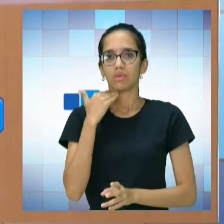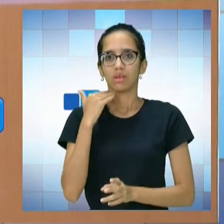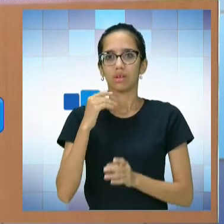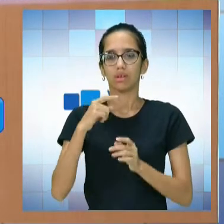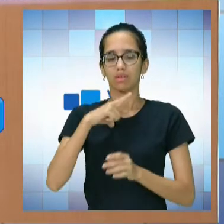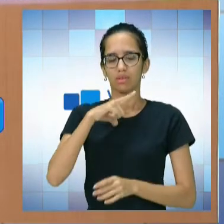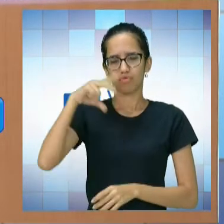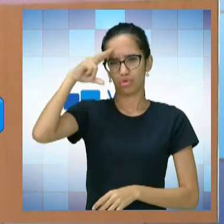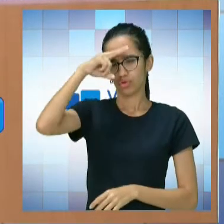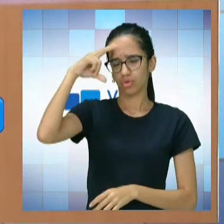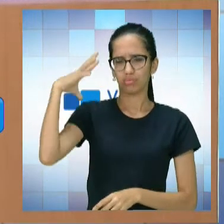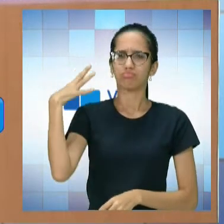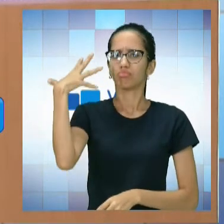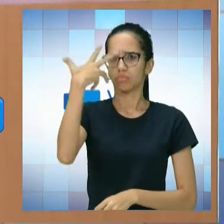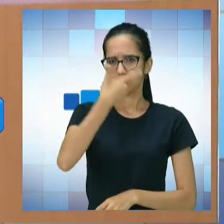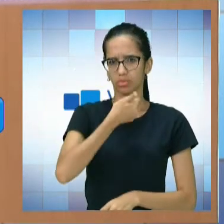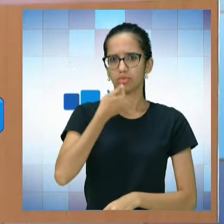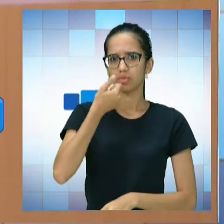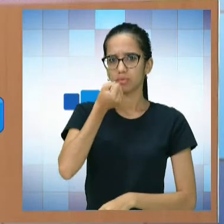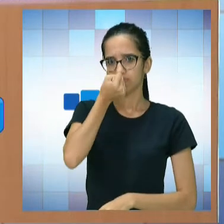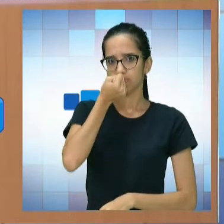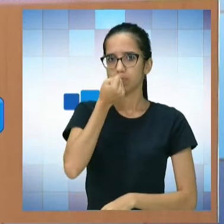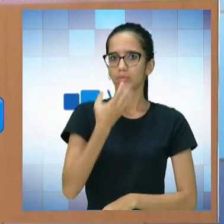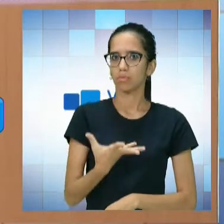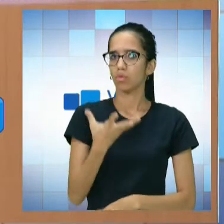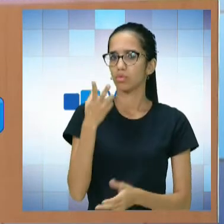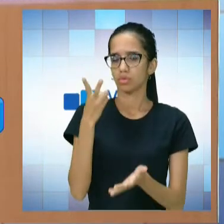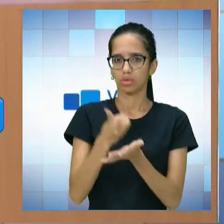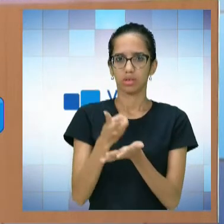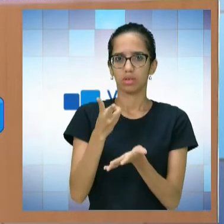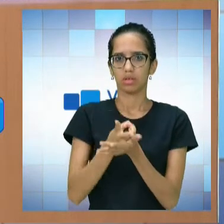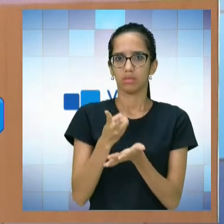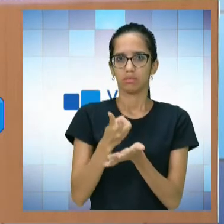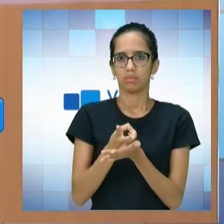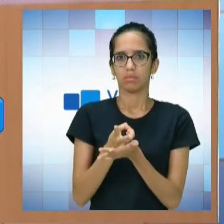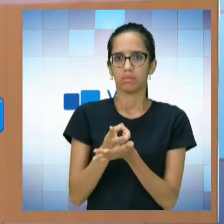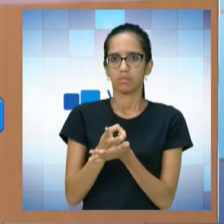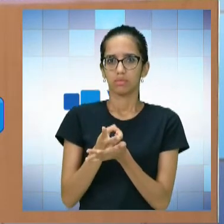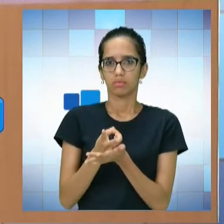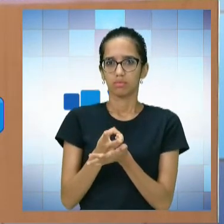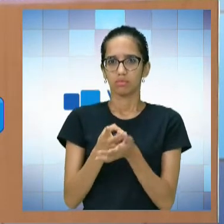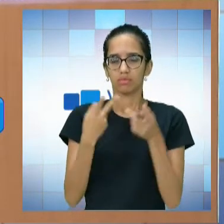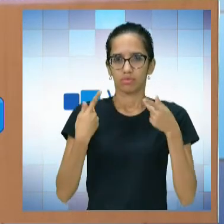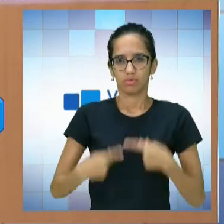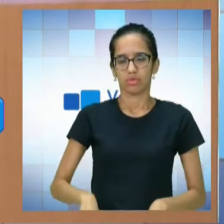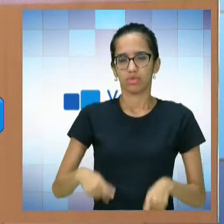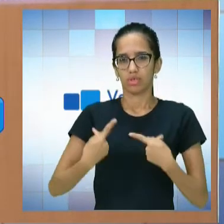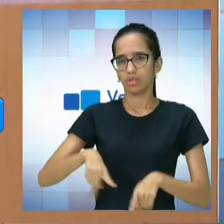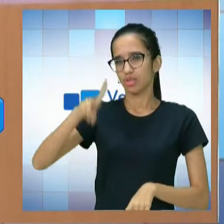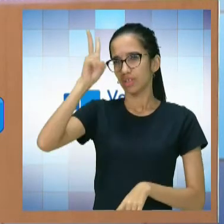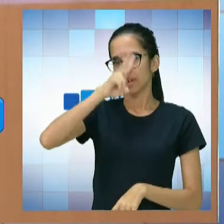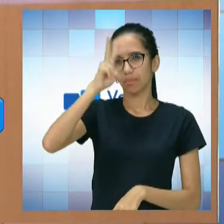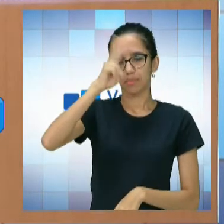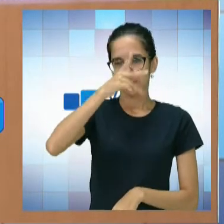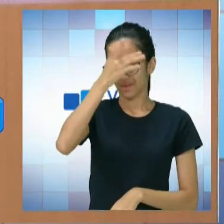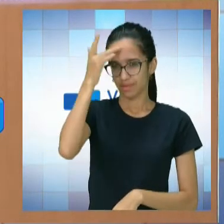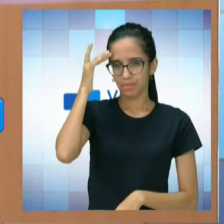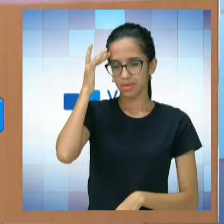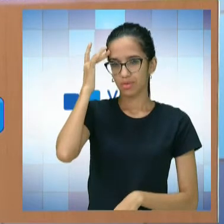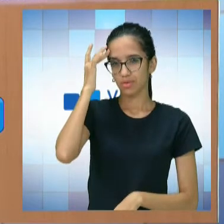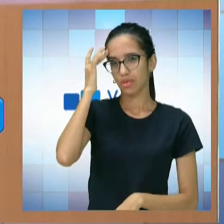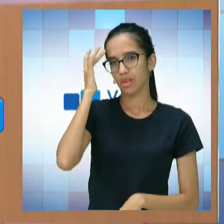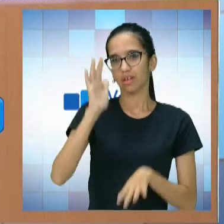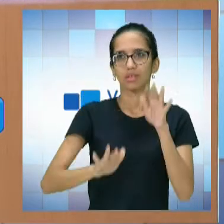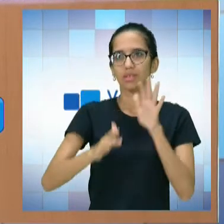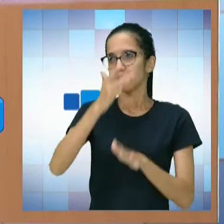bonita, né, professor? É bom que nós tenhamos sempre esse essa maneira de homenagear essas pessoas, né? E muita gente